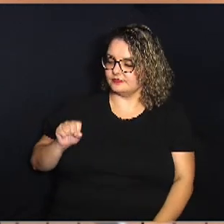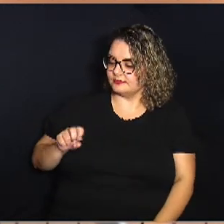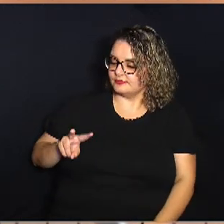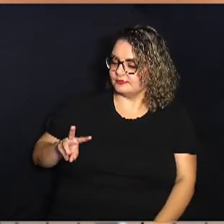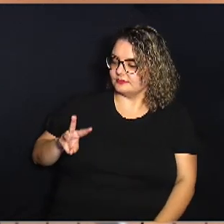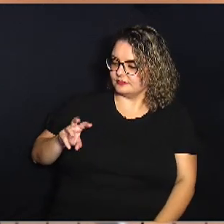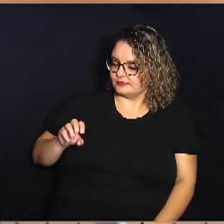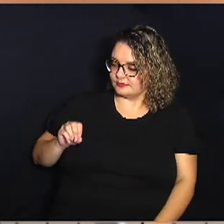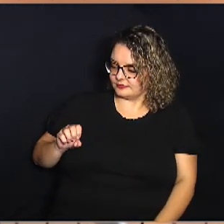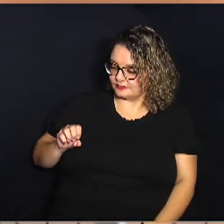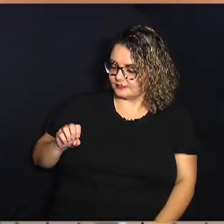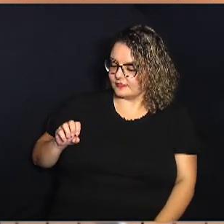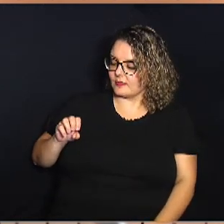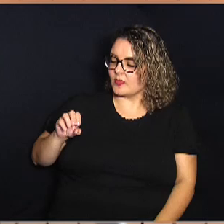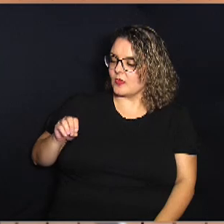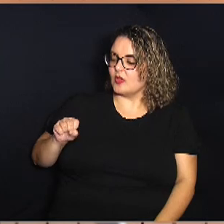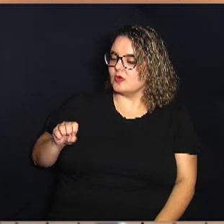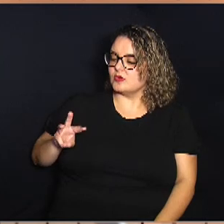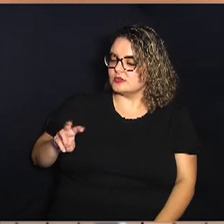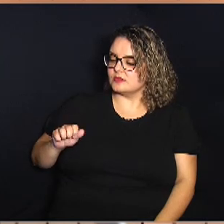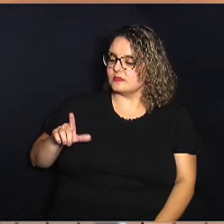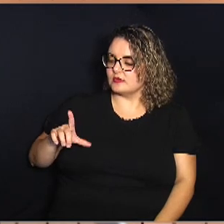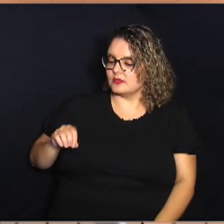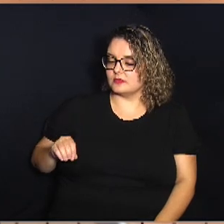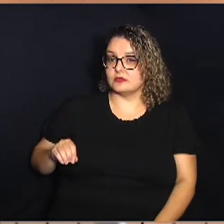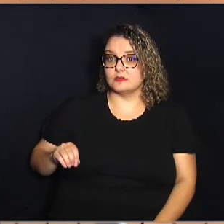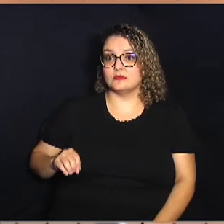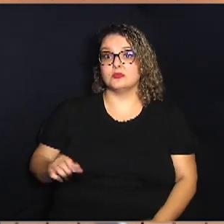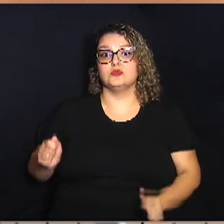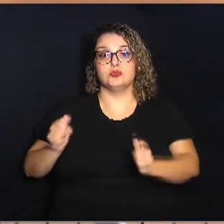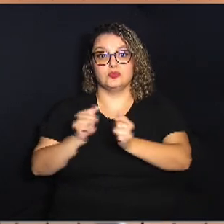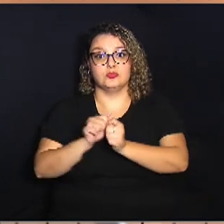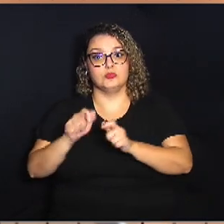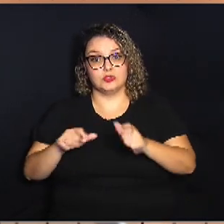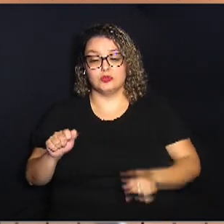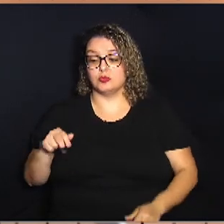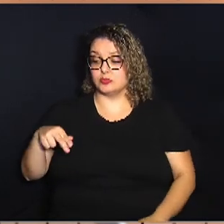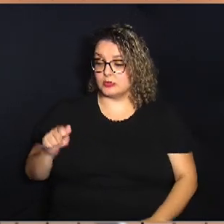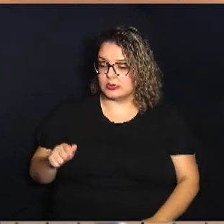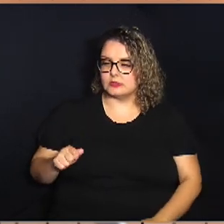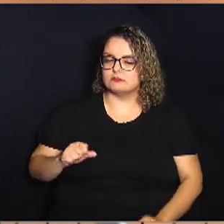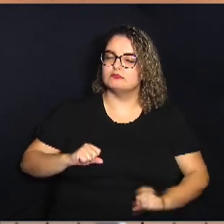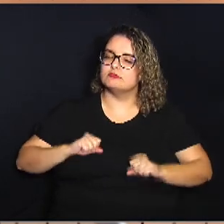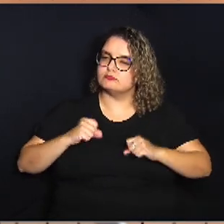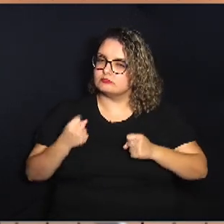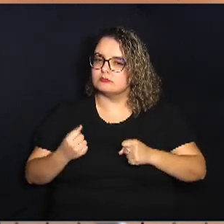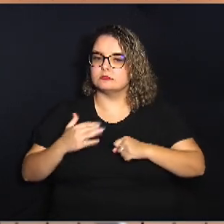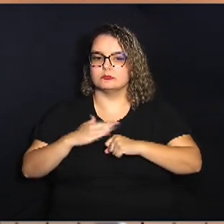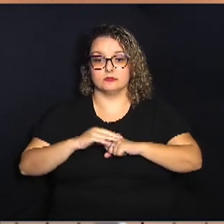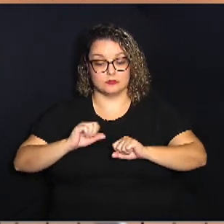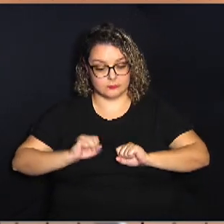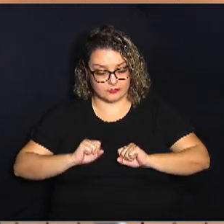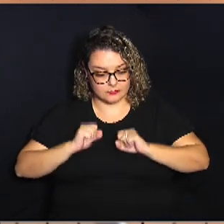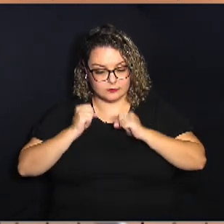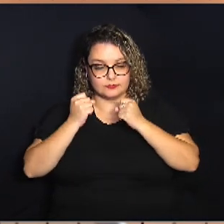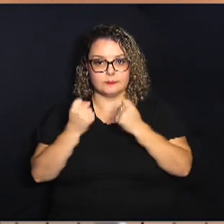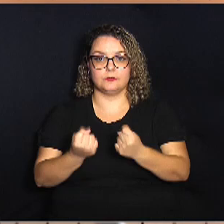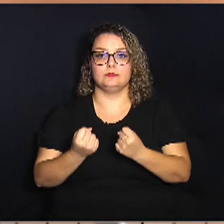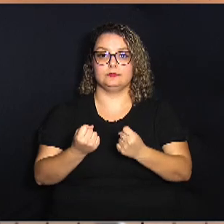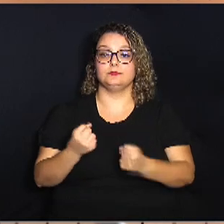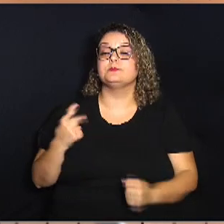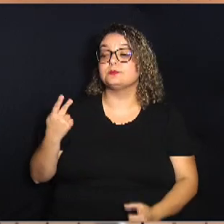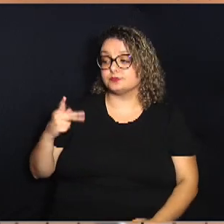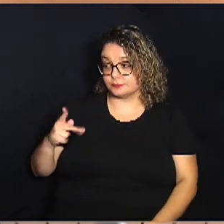pessoal do Ana e vendo a dedicação do senhor Osvaldo o carinho o empenho dele